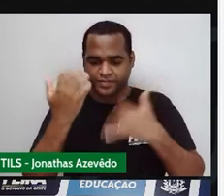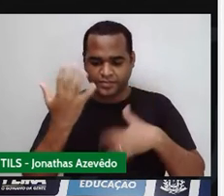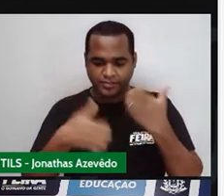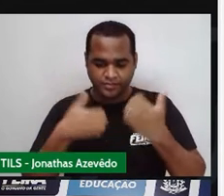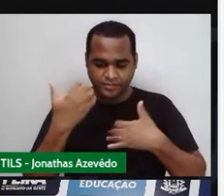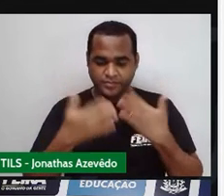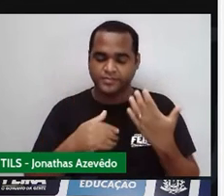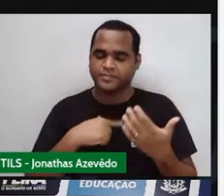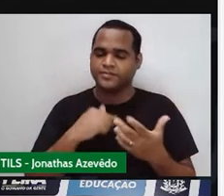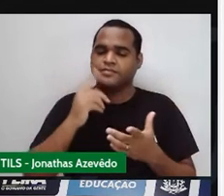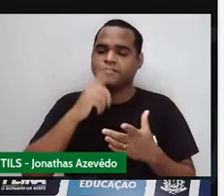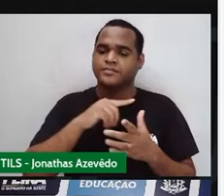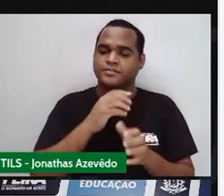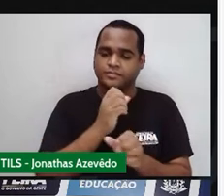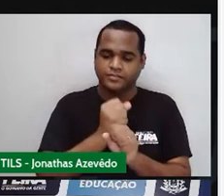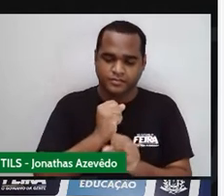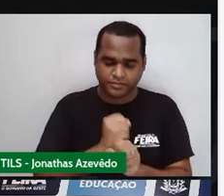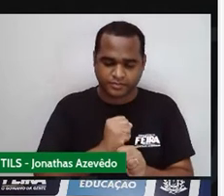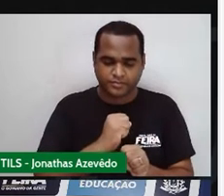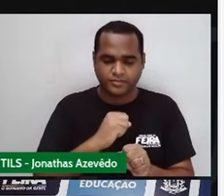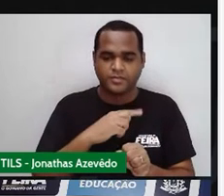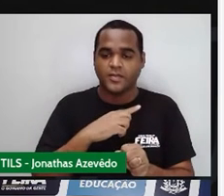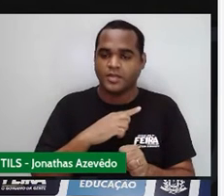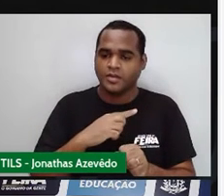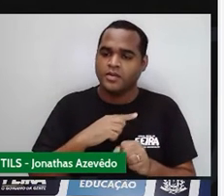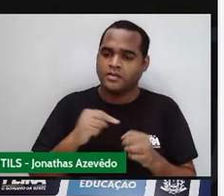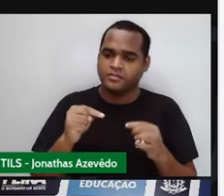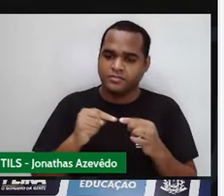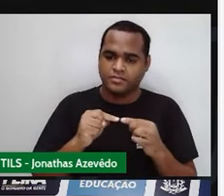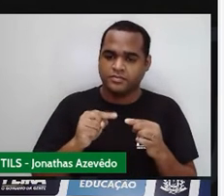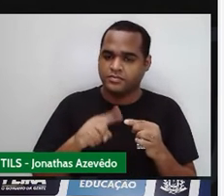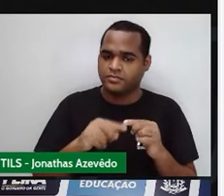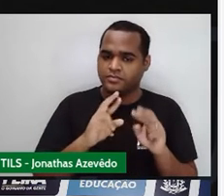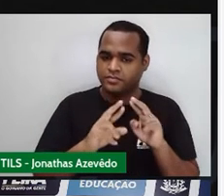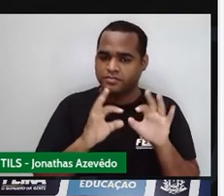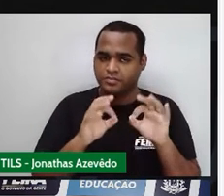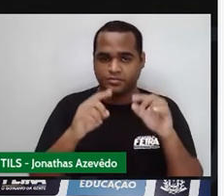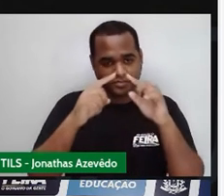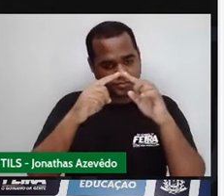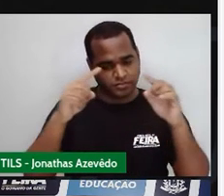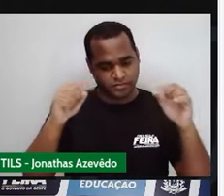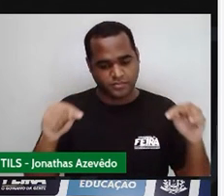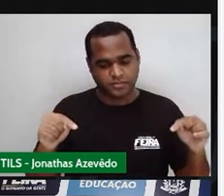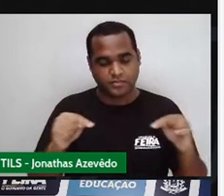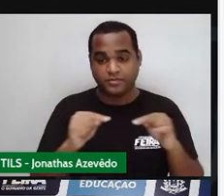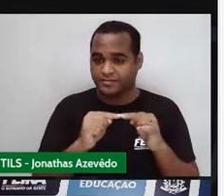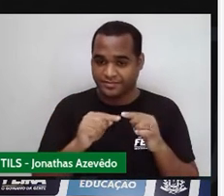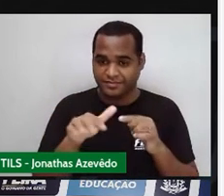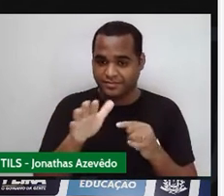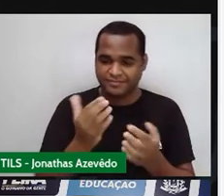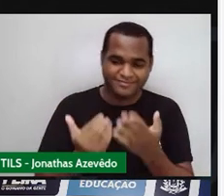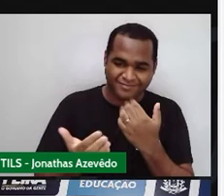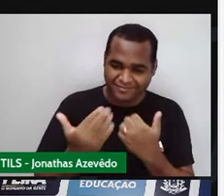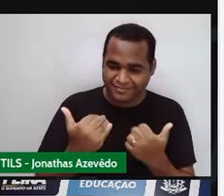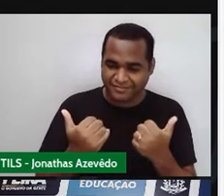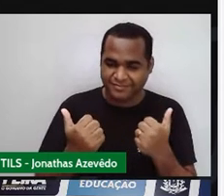na maneira de calcular a área de um trapézio. Tá bom? Simbora?